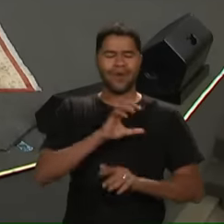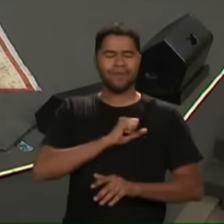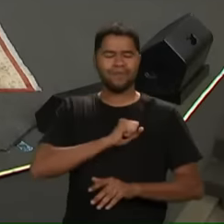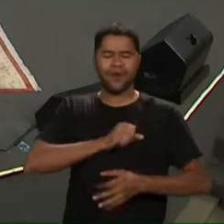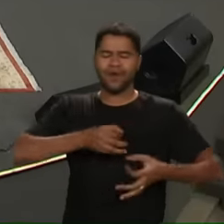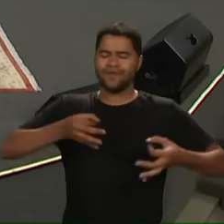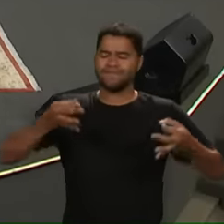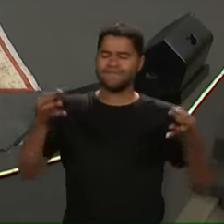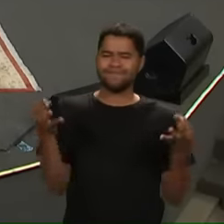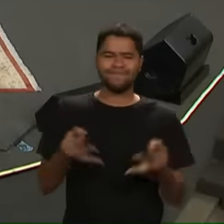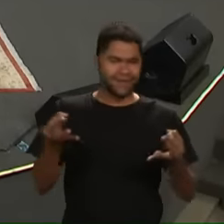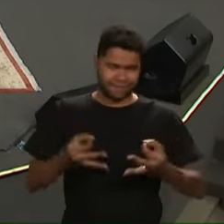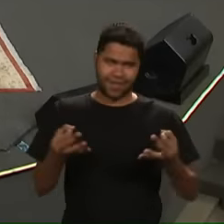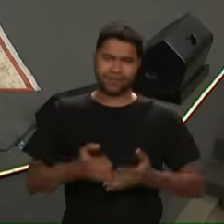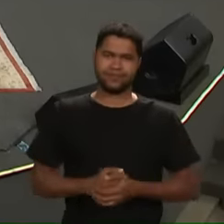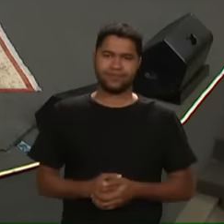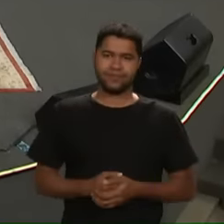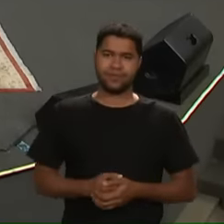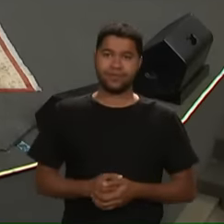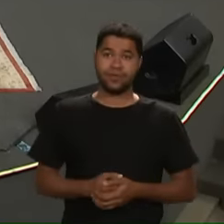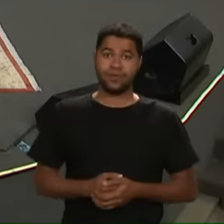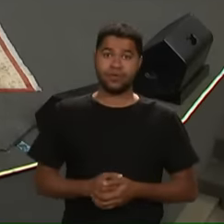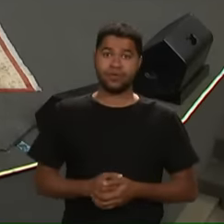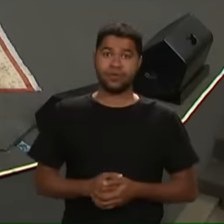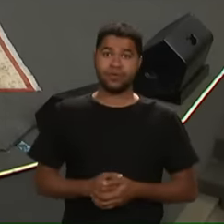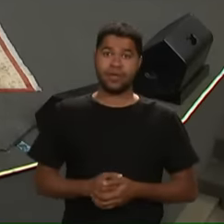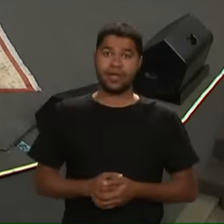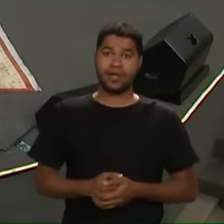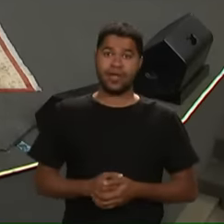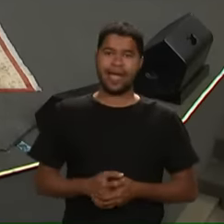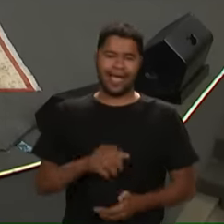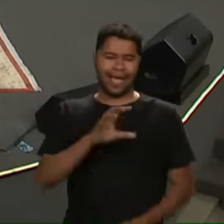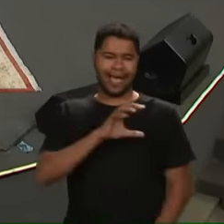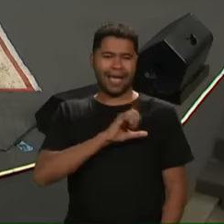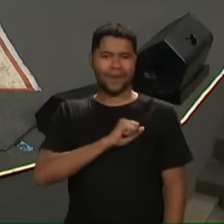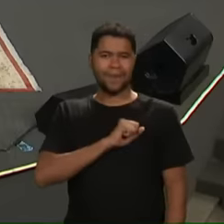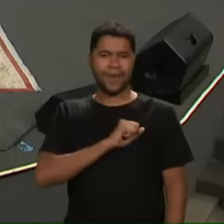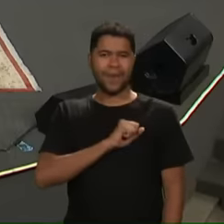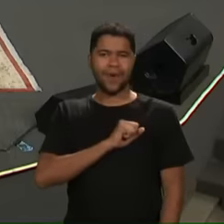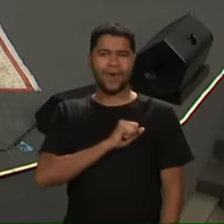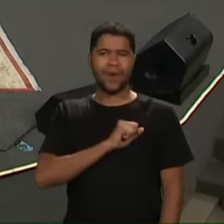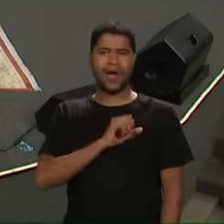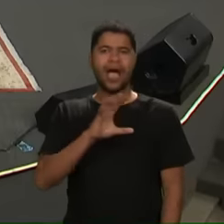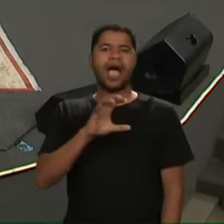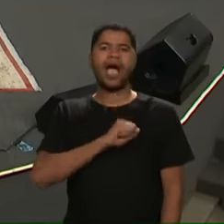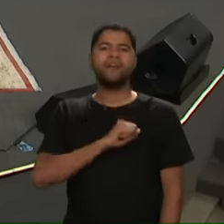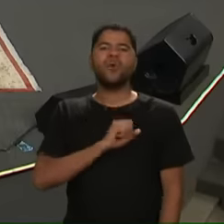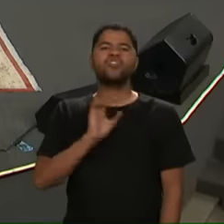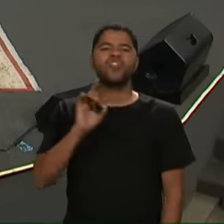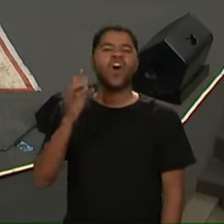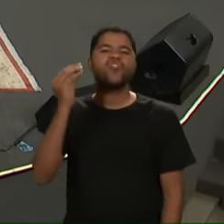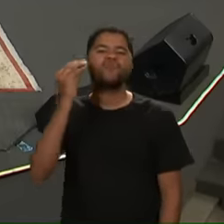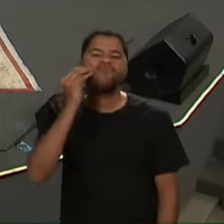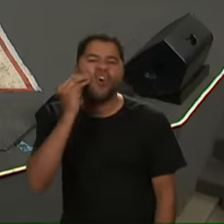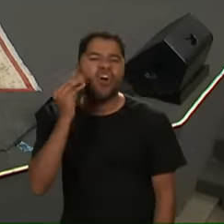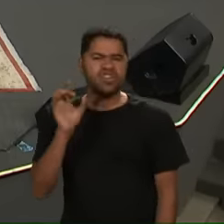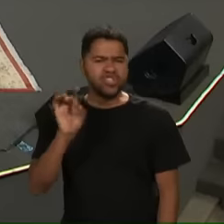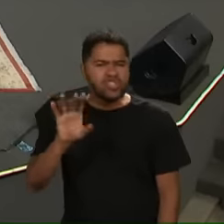amor Completo Essa expressão de amor Amor não é dar beijinho